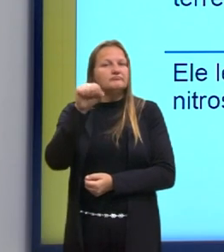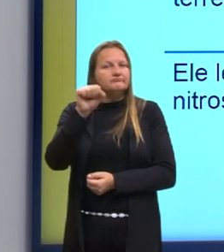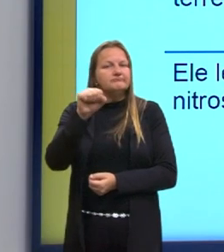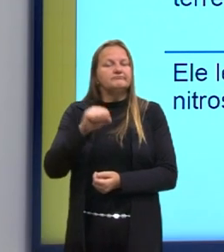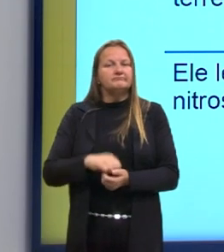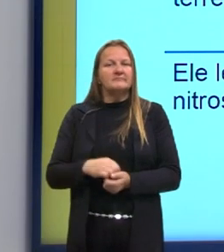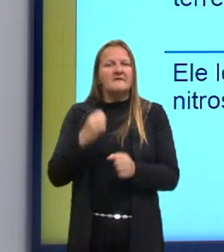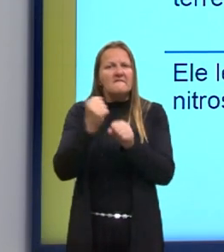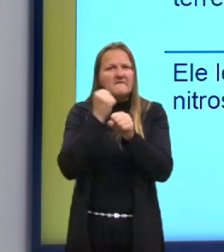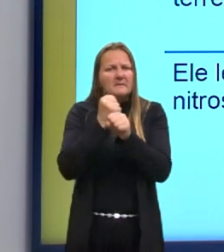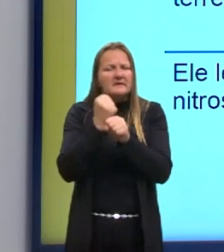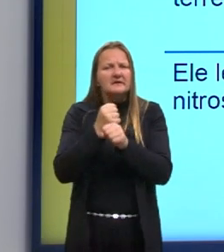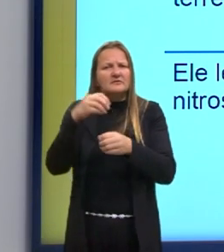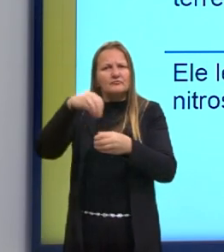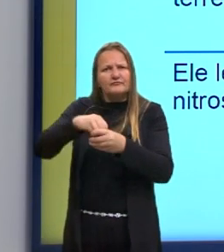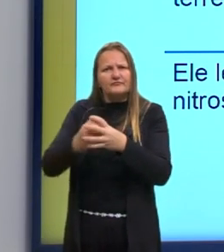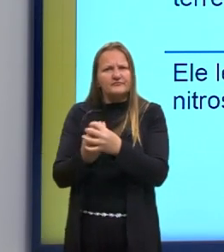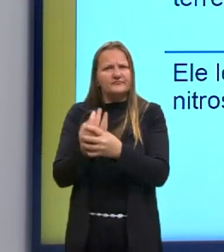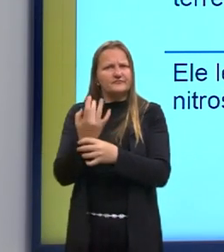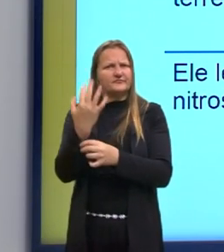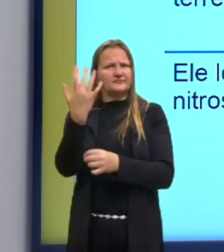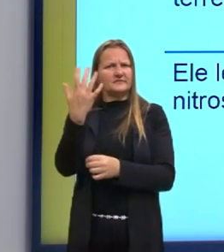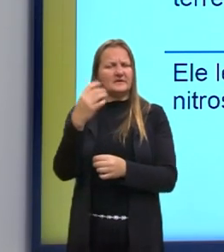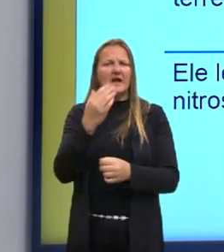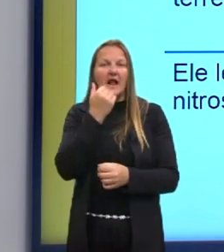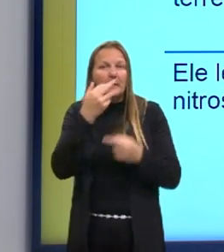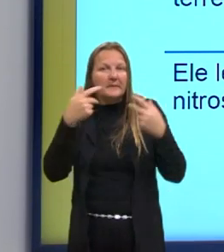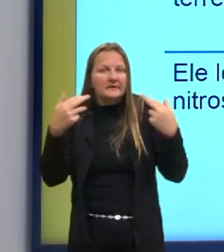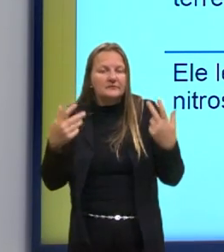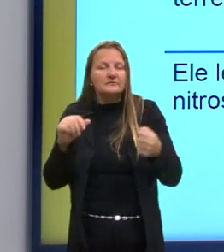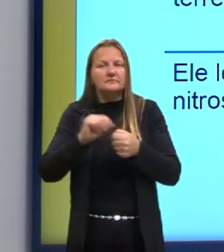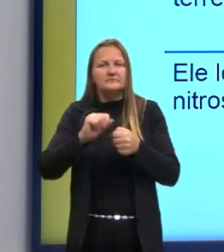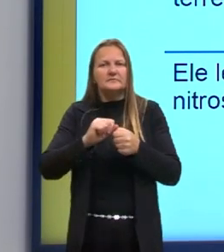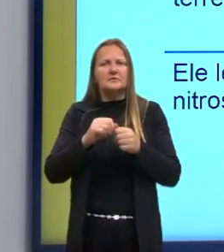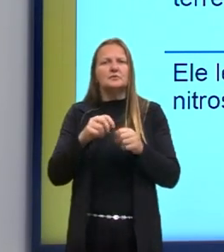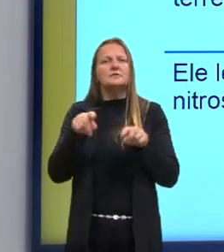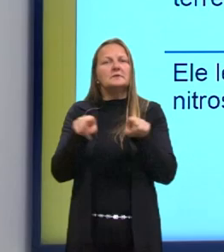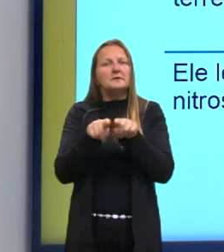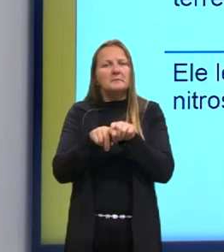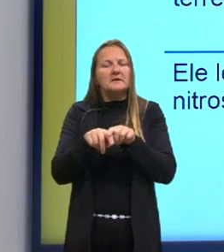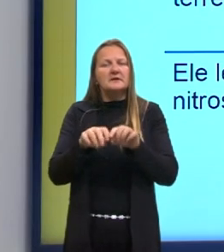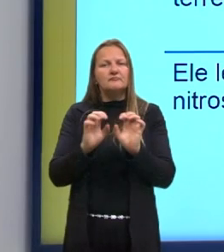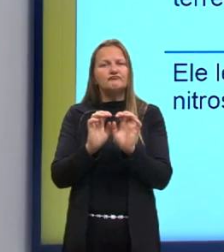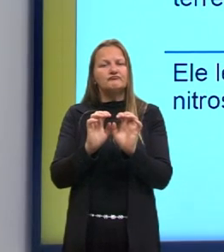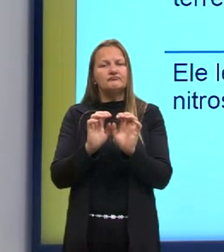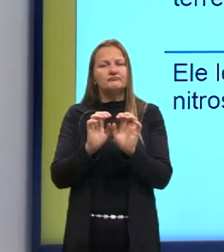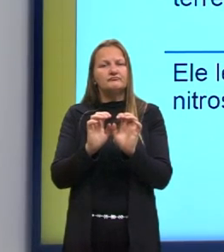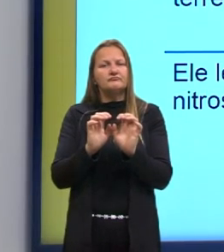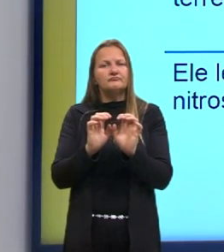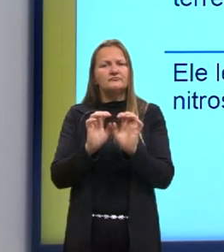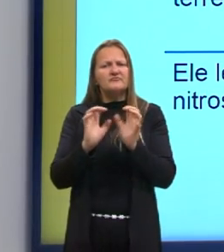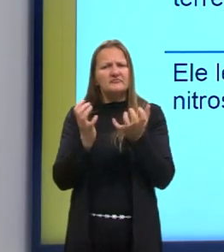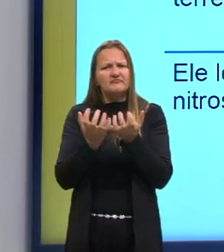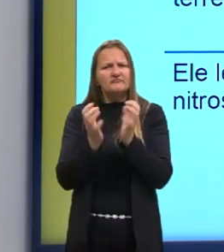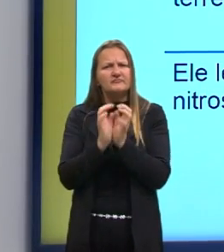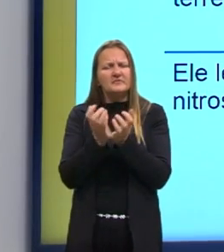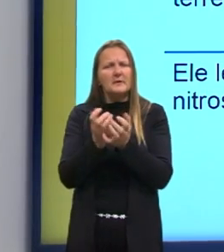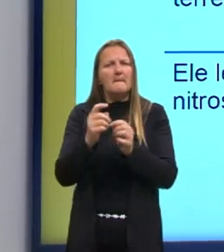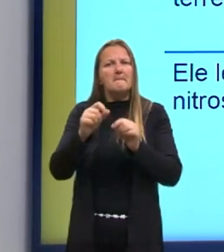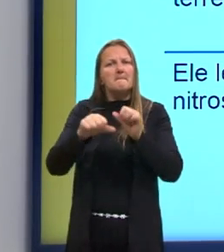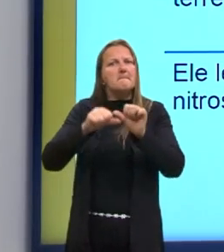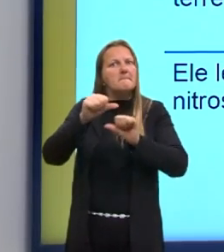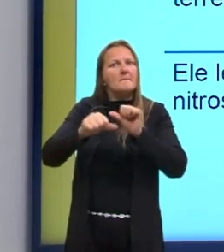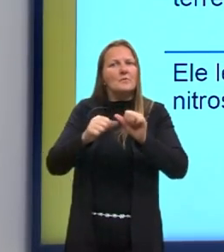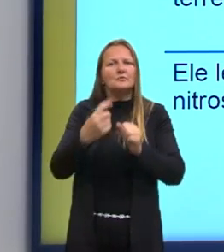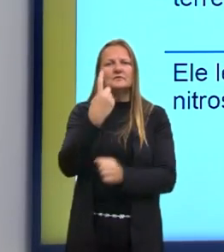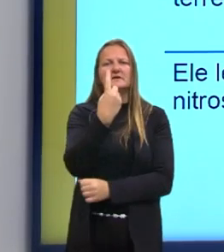fabricação de fertilizantes para a produção de alimentos e o cultivo de leguminosas convertem cerca de 120